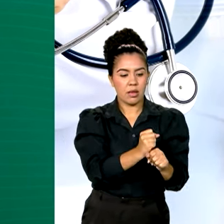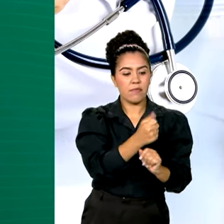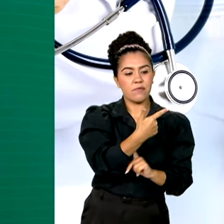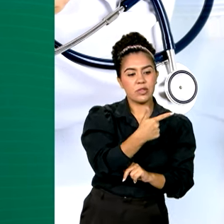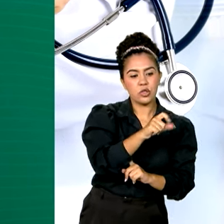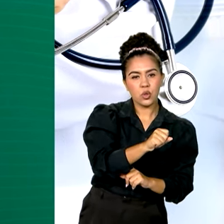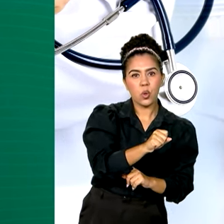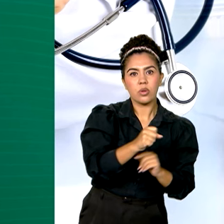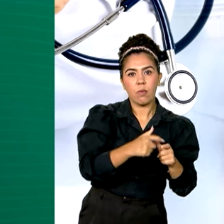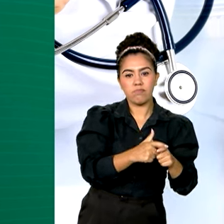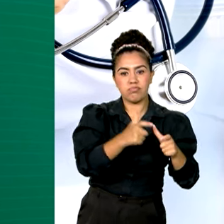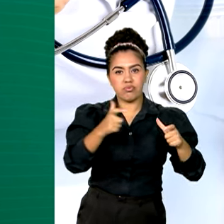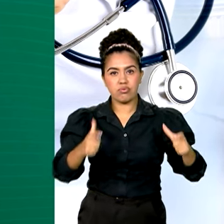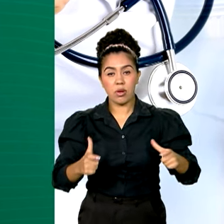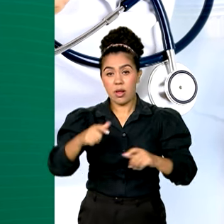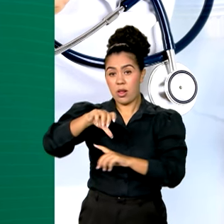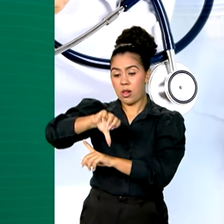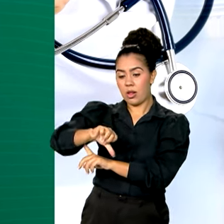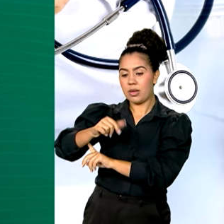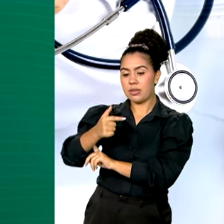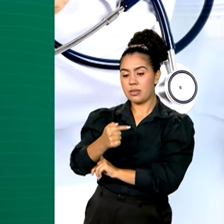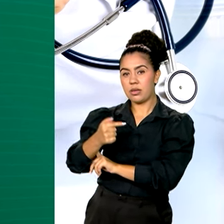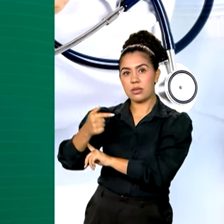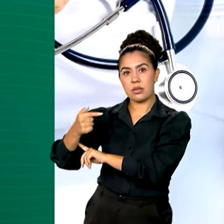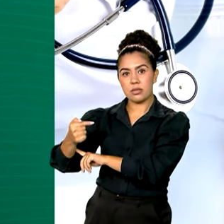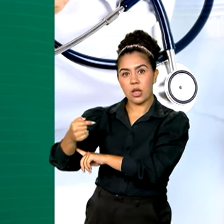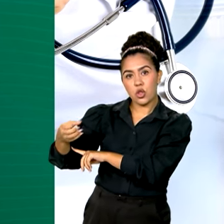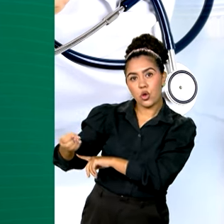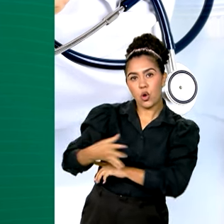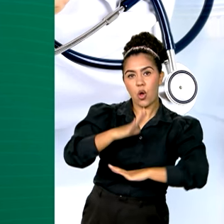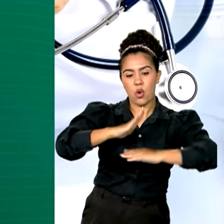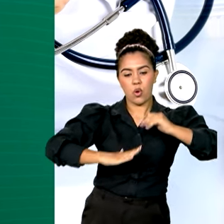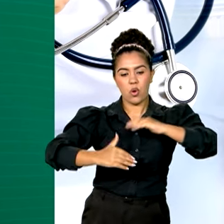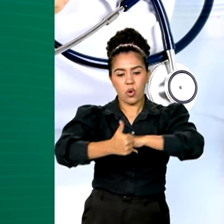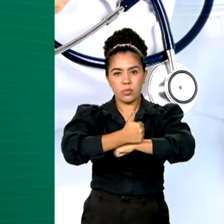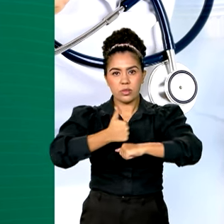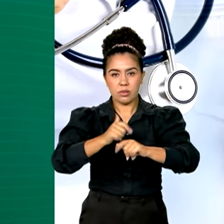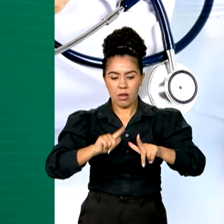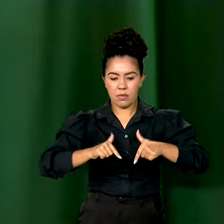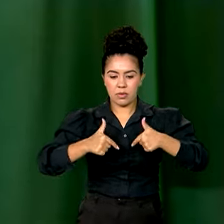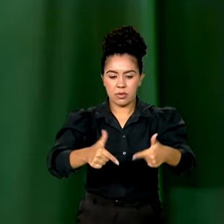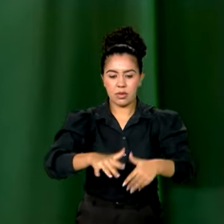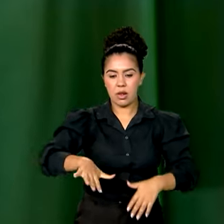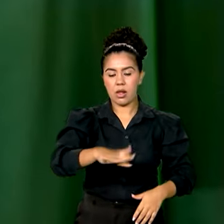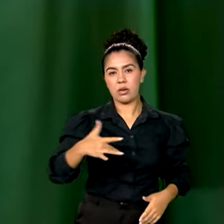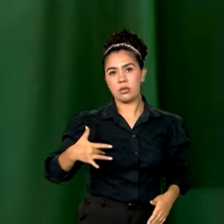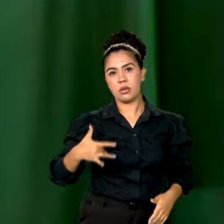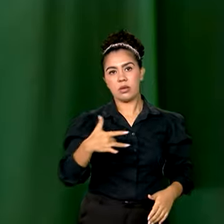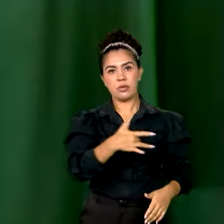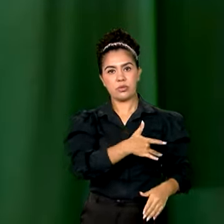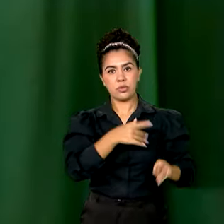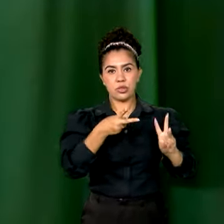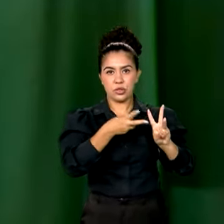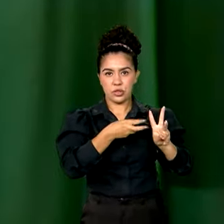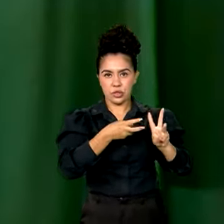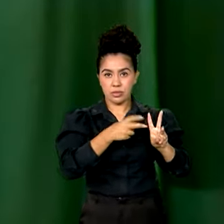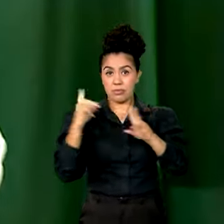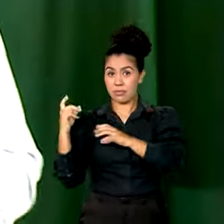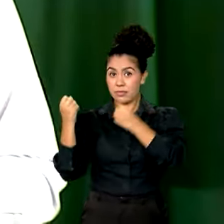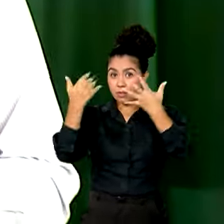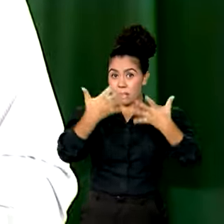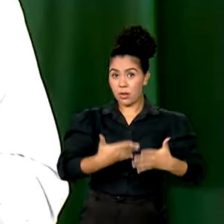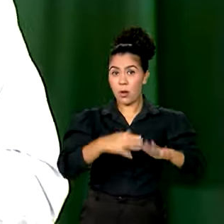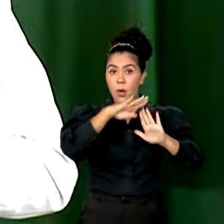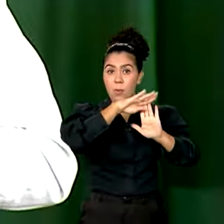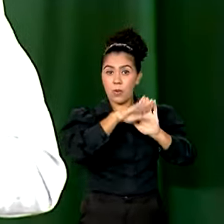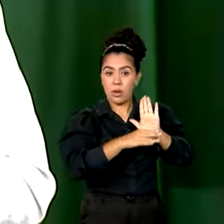todo, 977 novos profissionais atuam na saúde indígena. O Mais Médicos é,